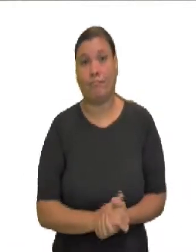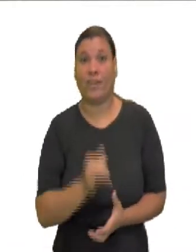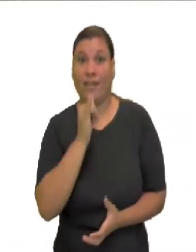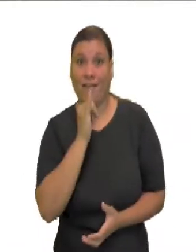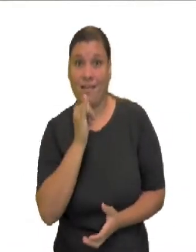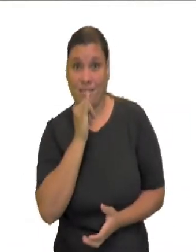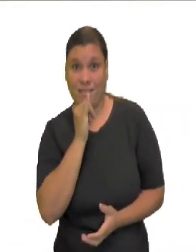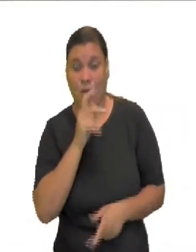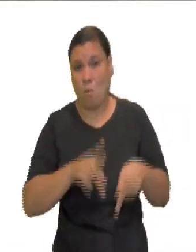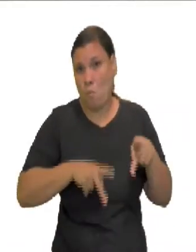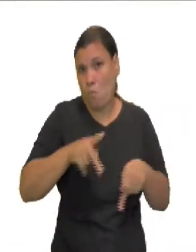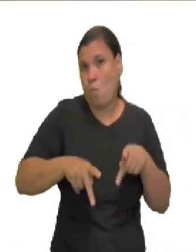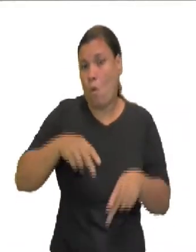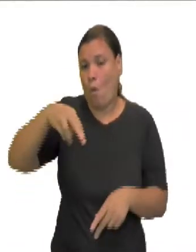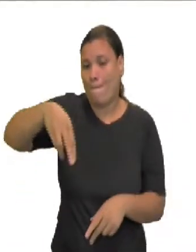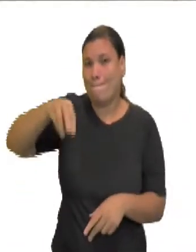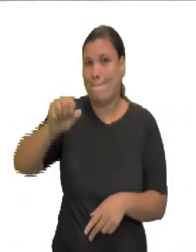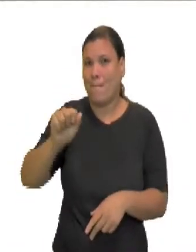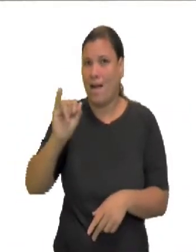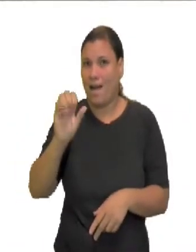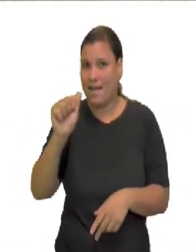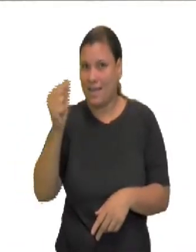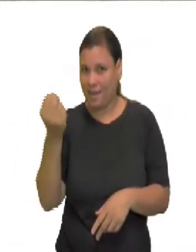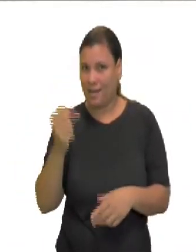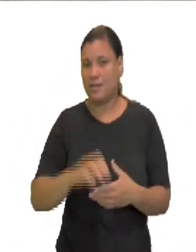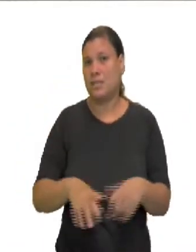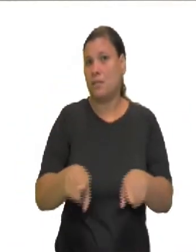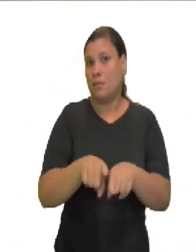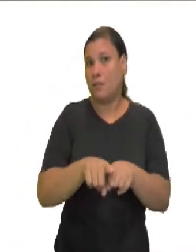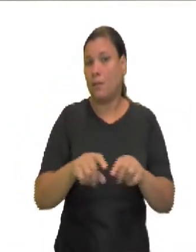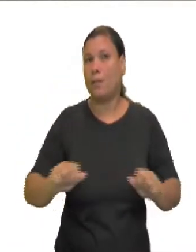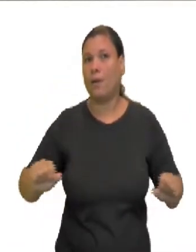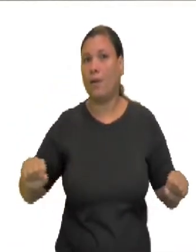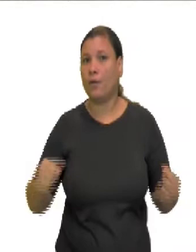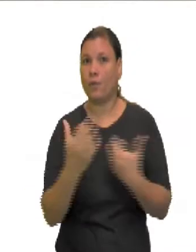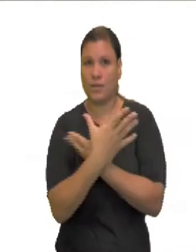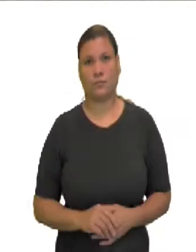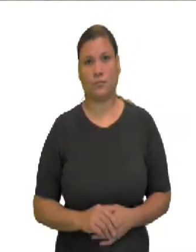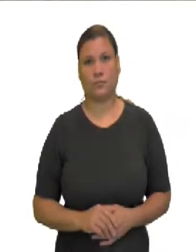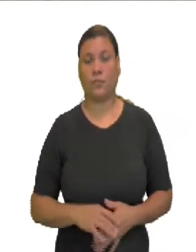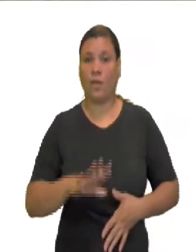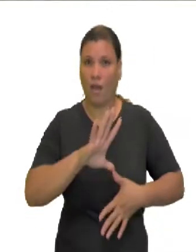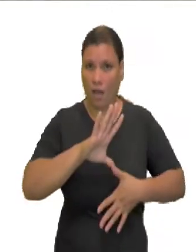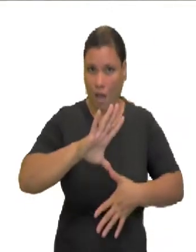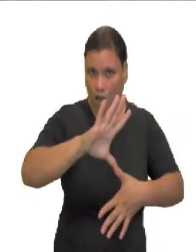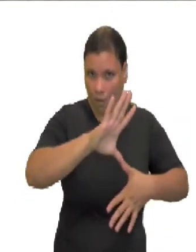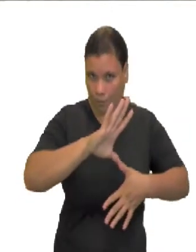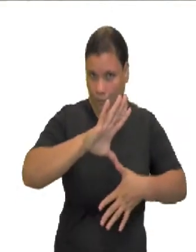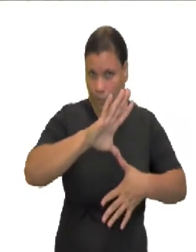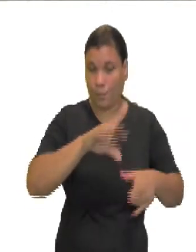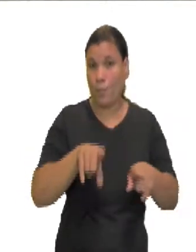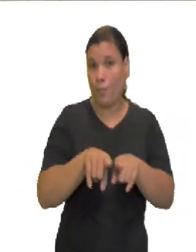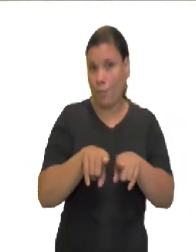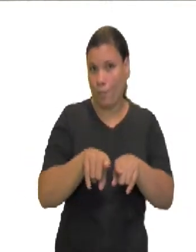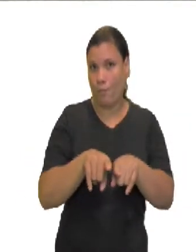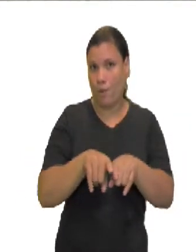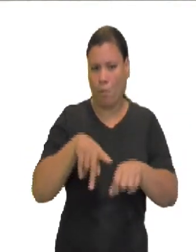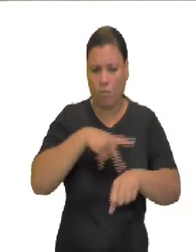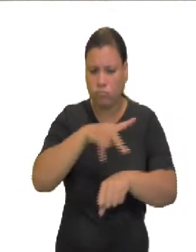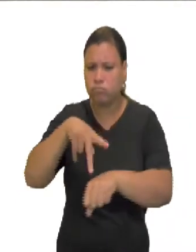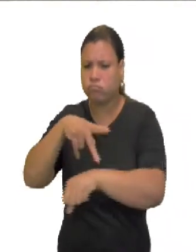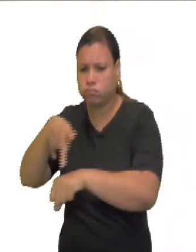os maias, os aztecas e diversas tribos indígenas. Além da América, muitos